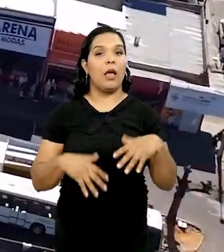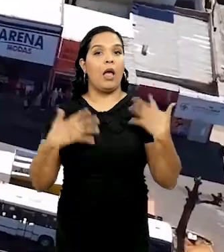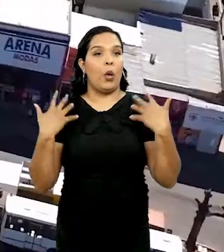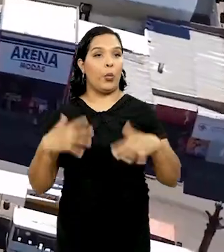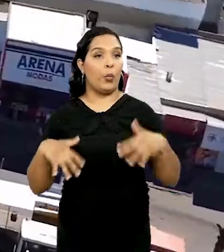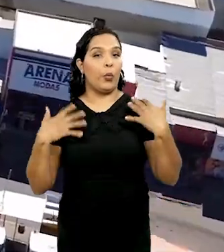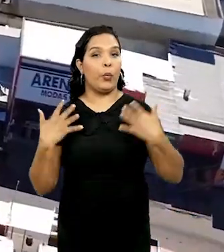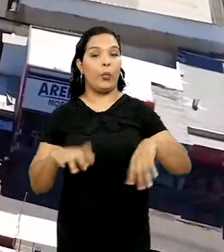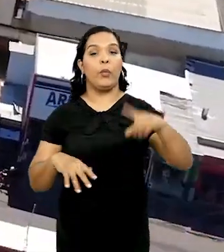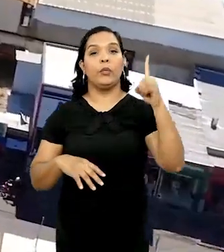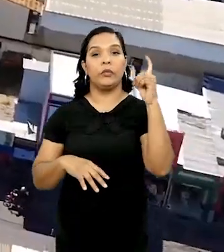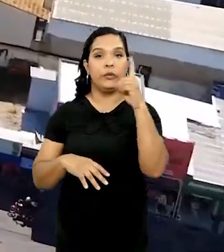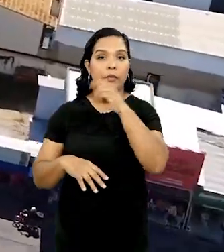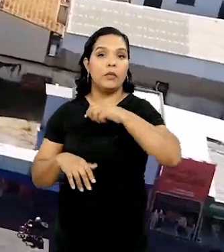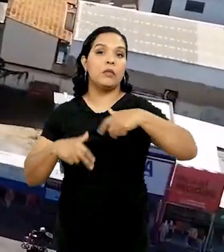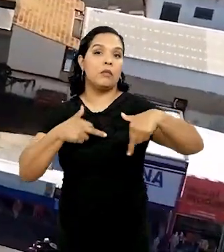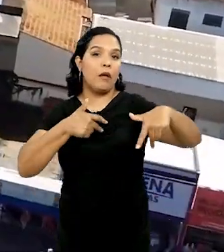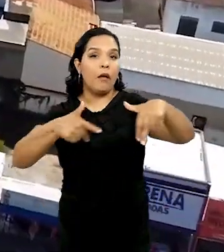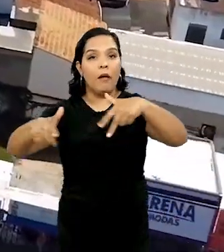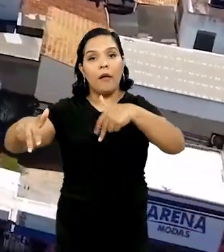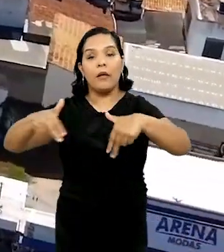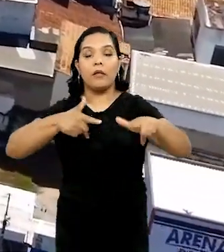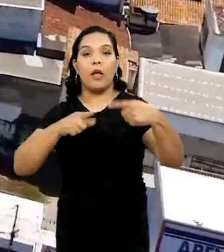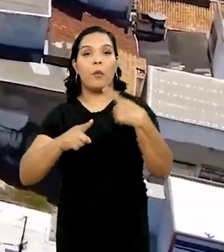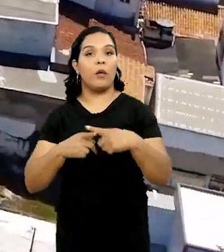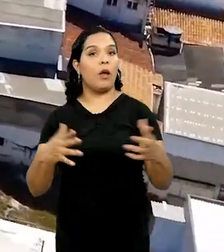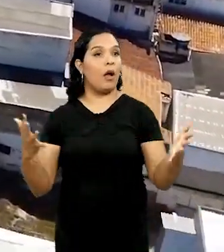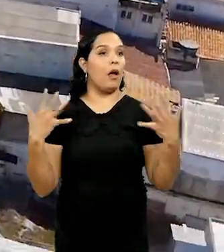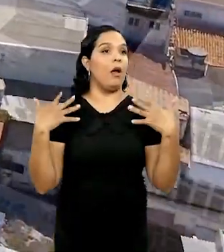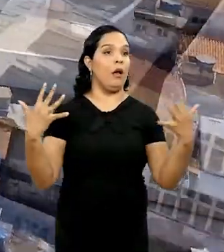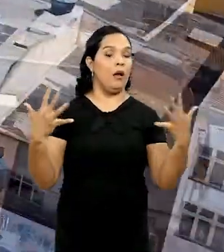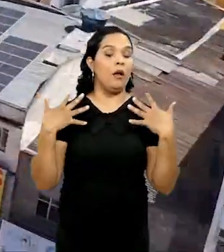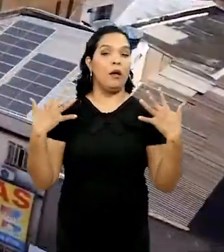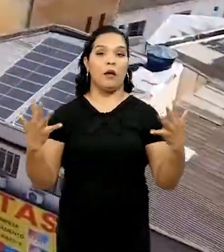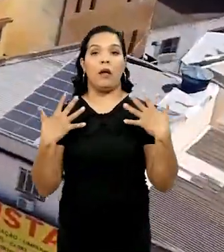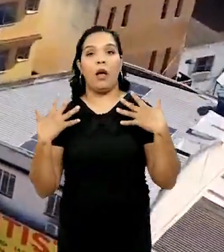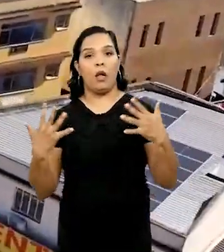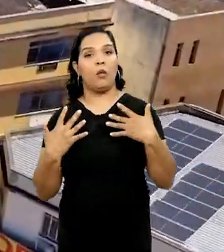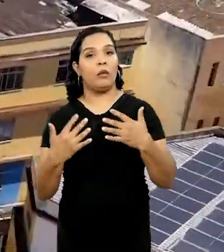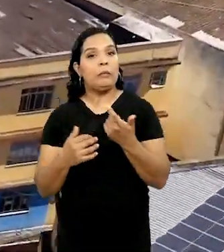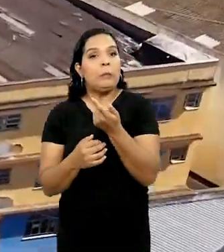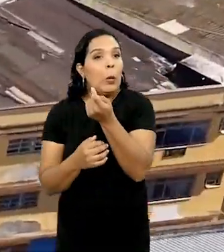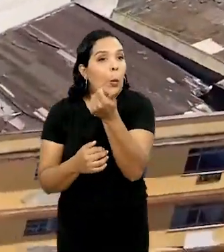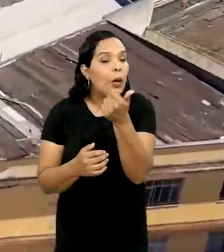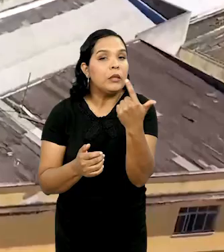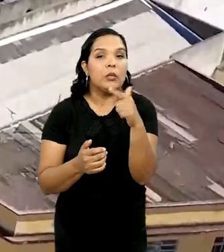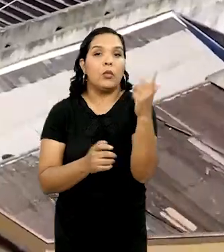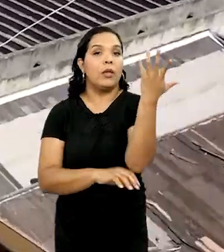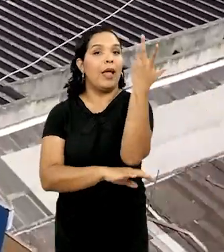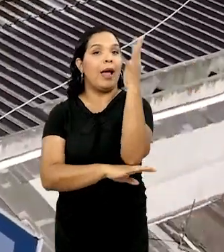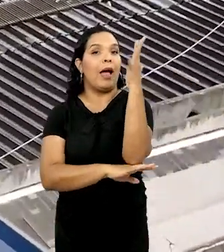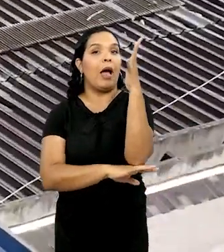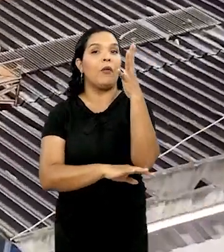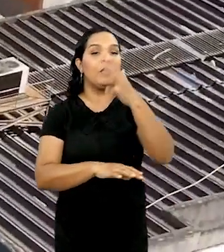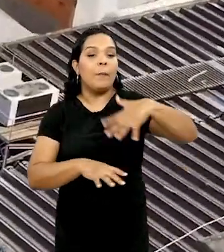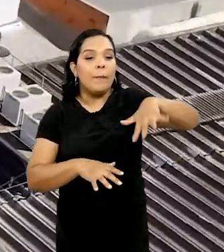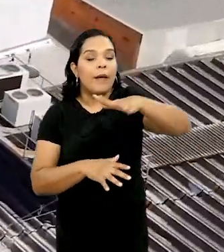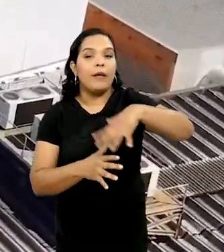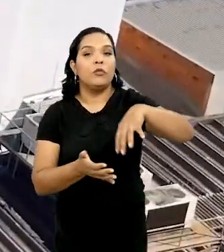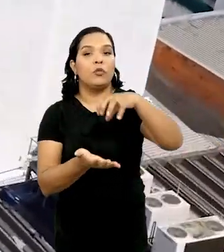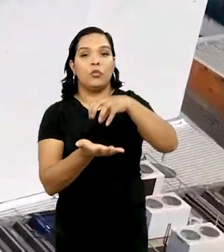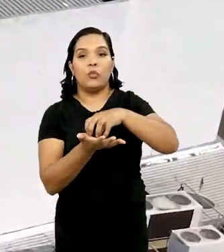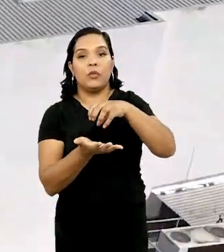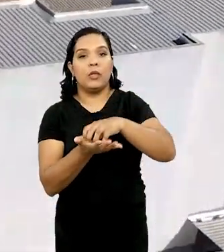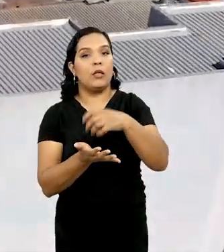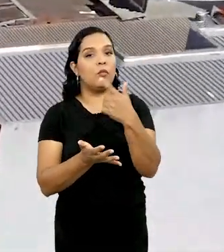tenso andar ali, né? É um calor muito intenso. Quase não se tem árvores. Na parte ali do Centro